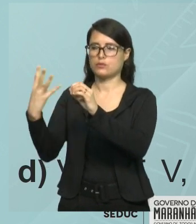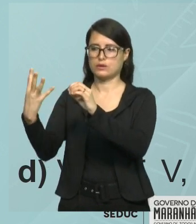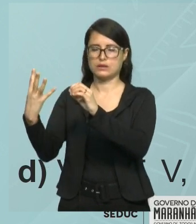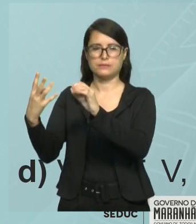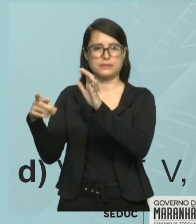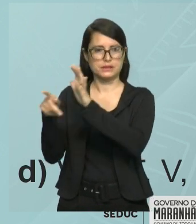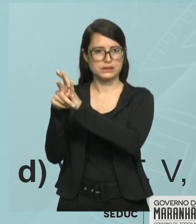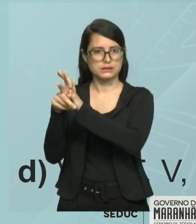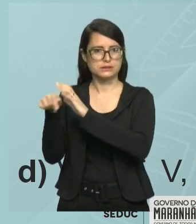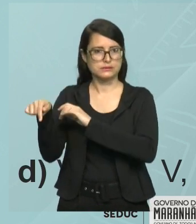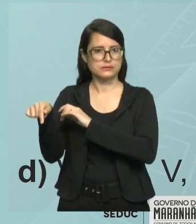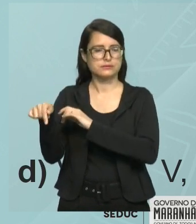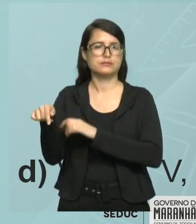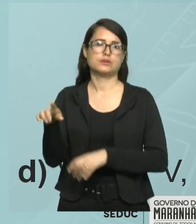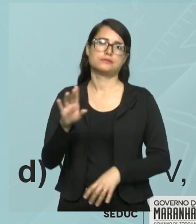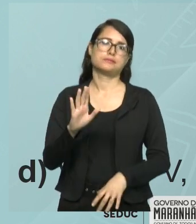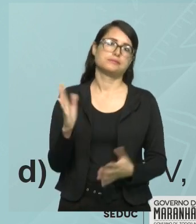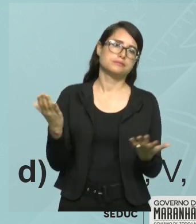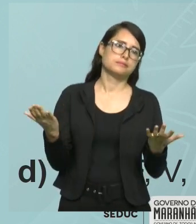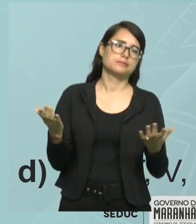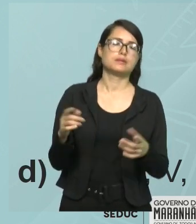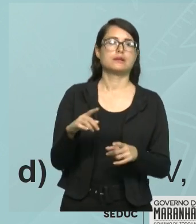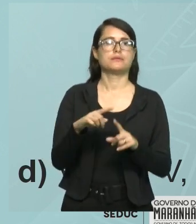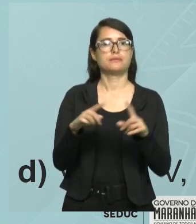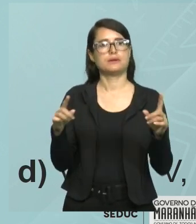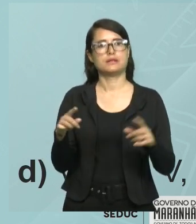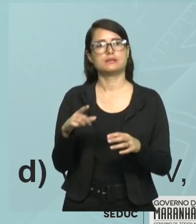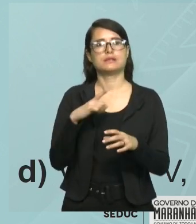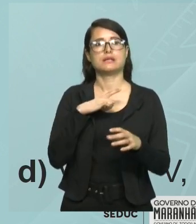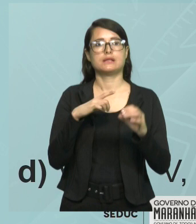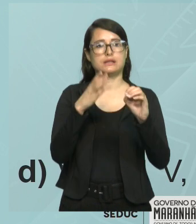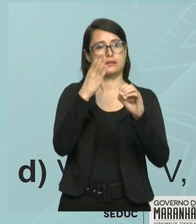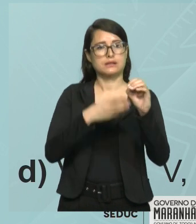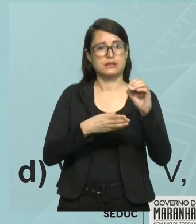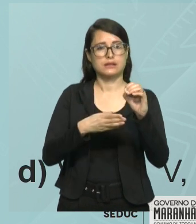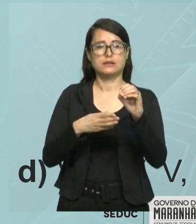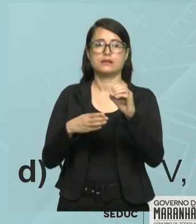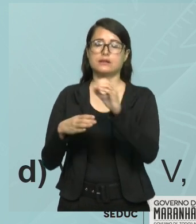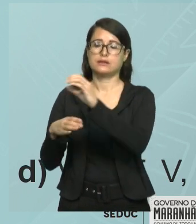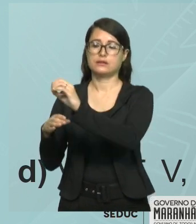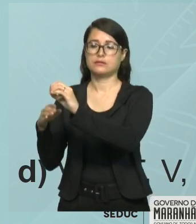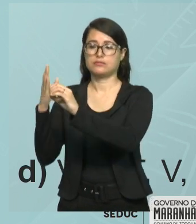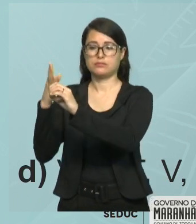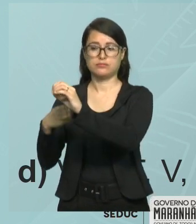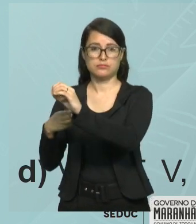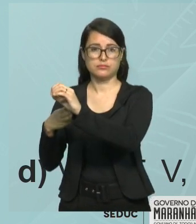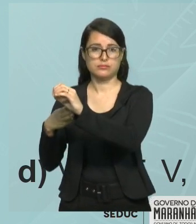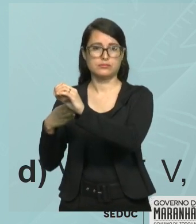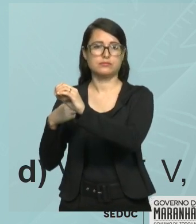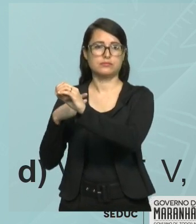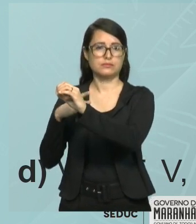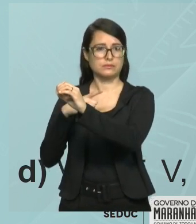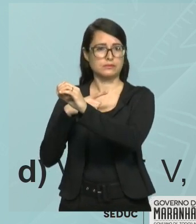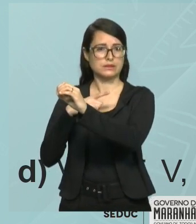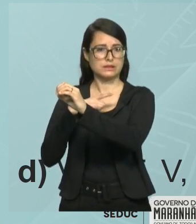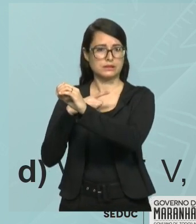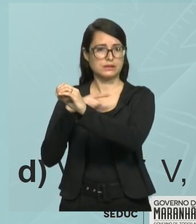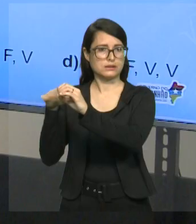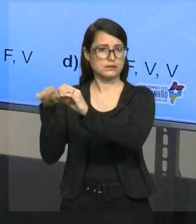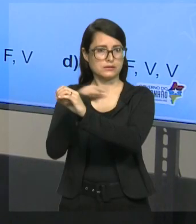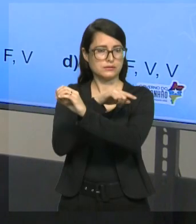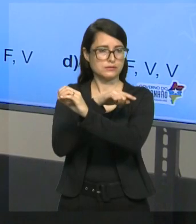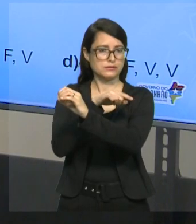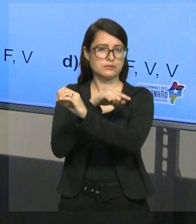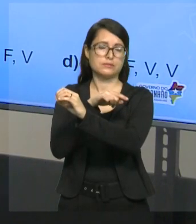cortada que representa o vazio está aqui nesse conjunto como um elemento. Então, nesse caso, ela deixa de se